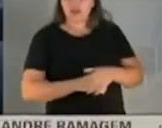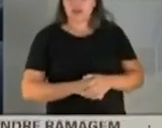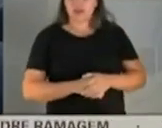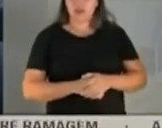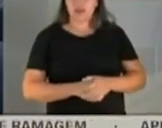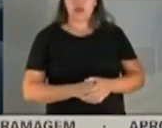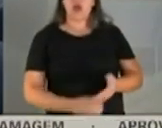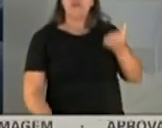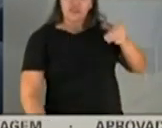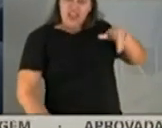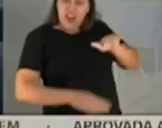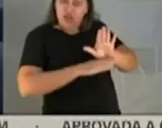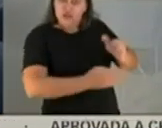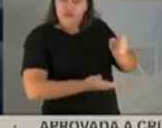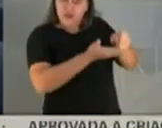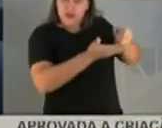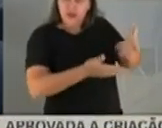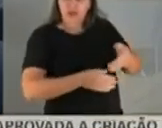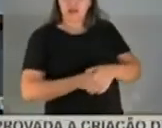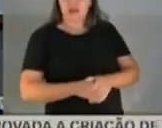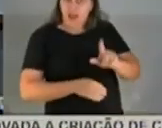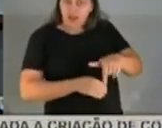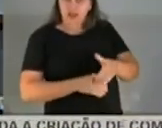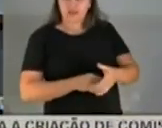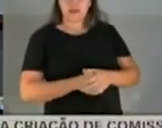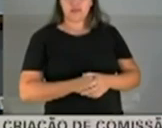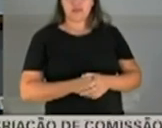V. Exª era auxiliar? Era auxiliar?